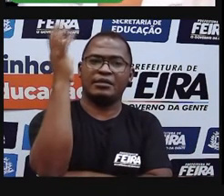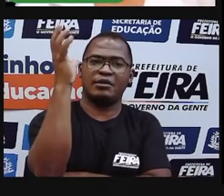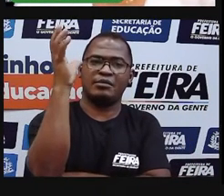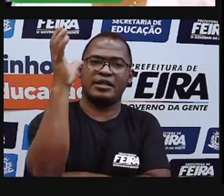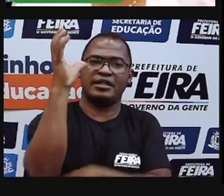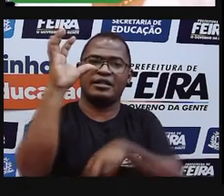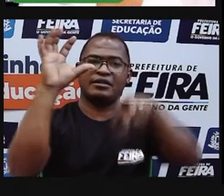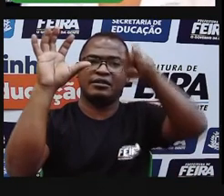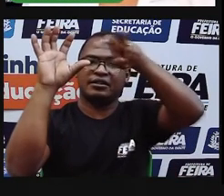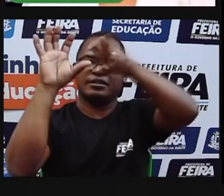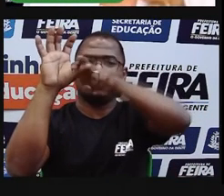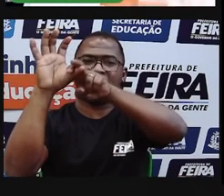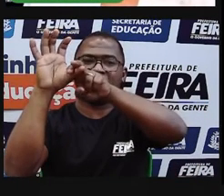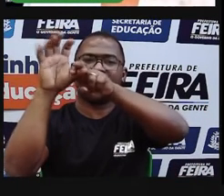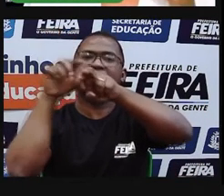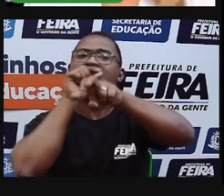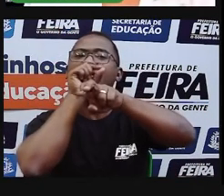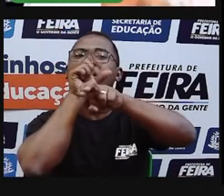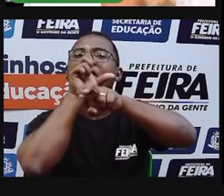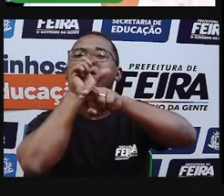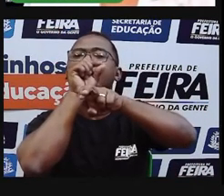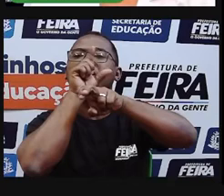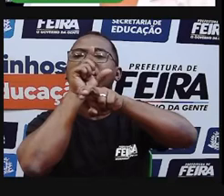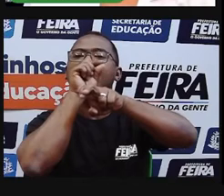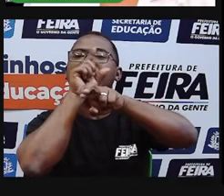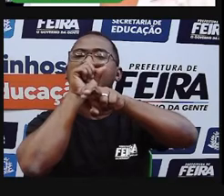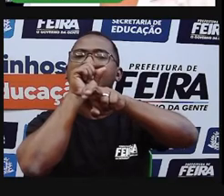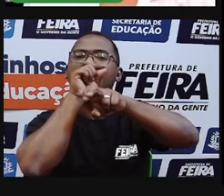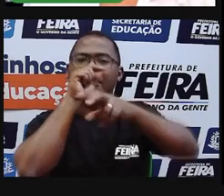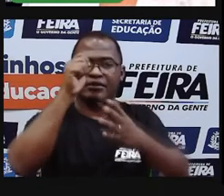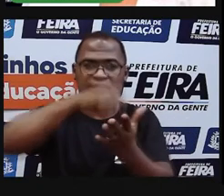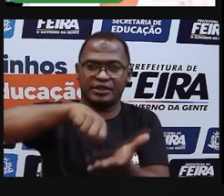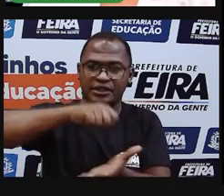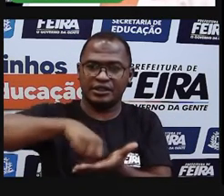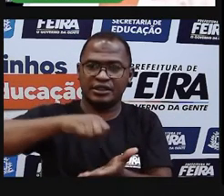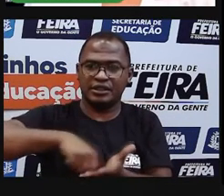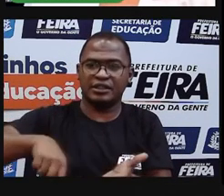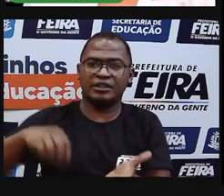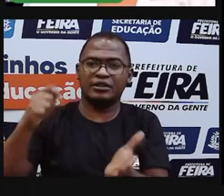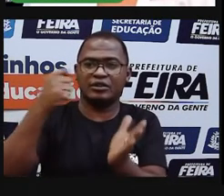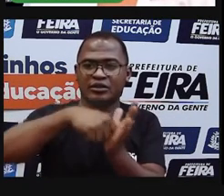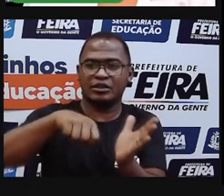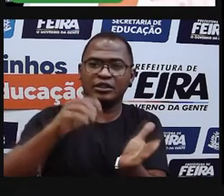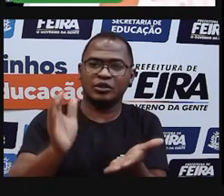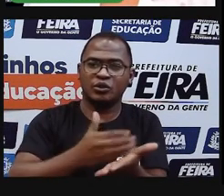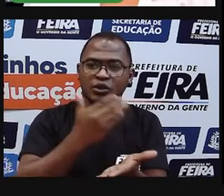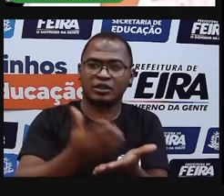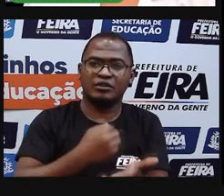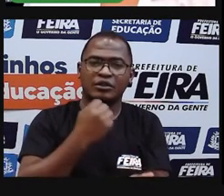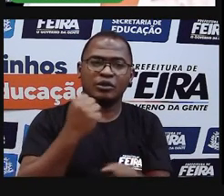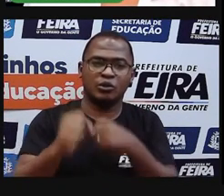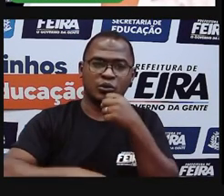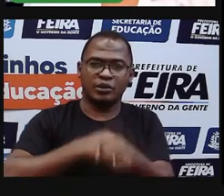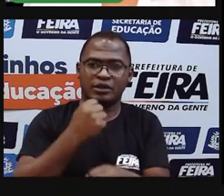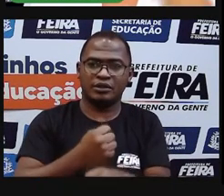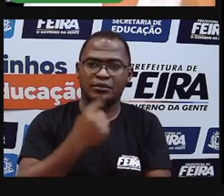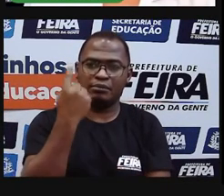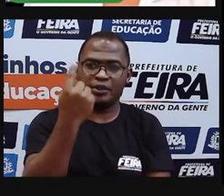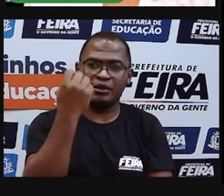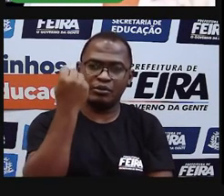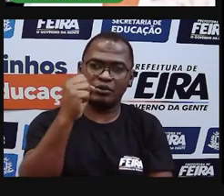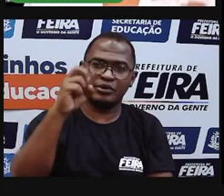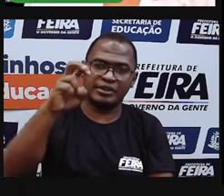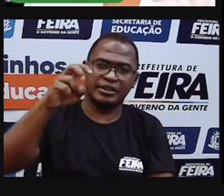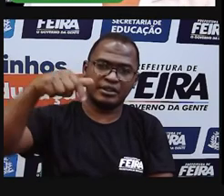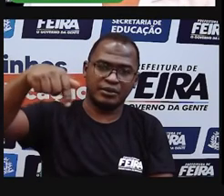foi publicada em 1857, no livro Primeiros Cantos. É um dos